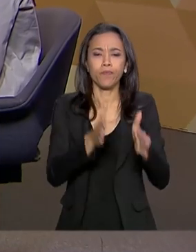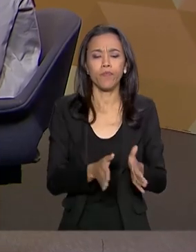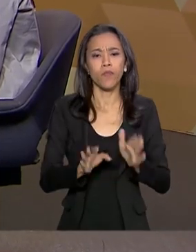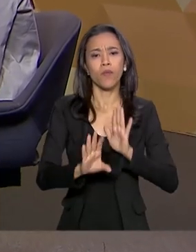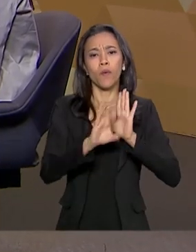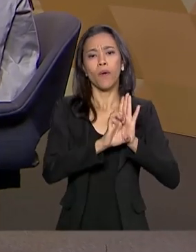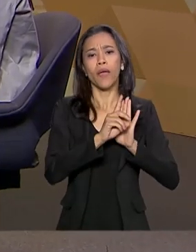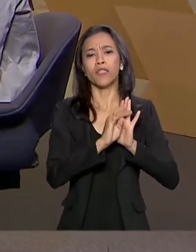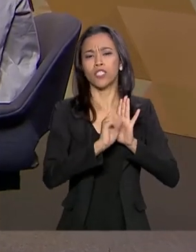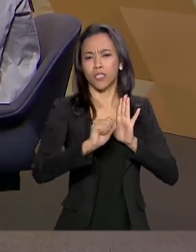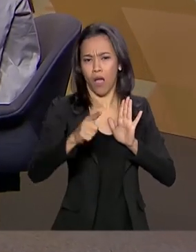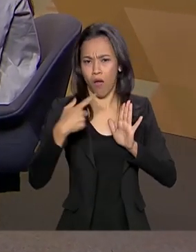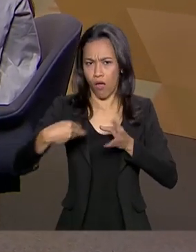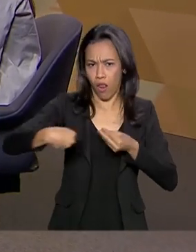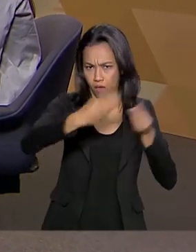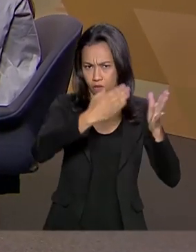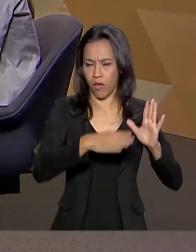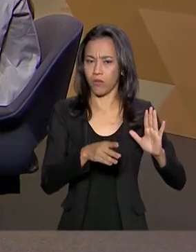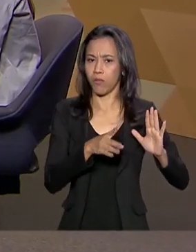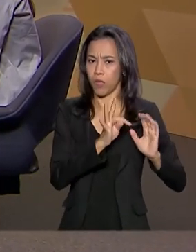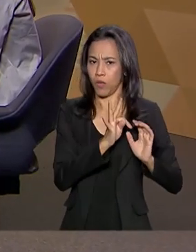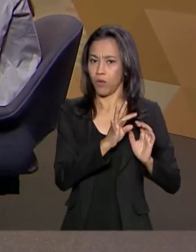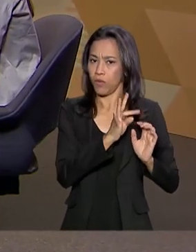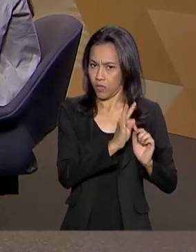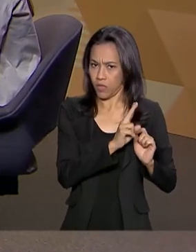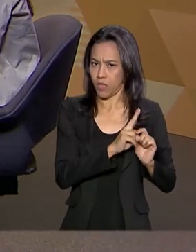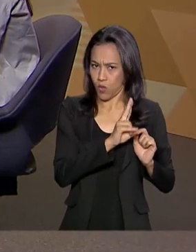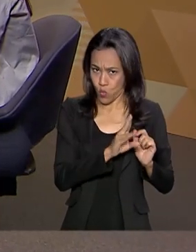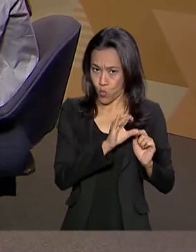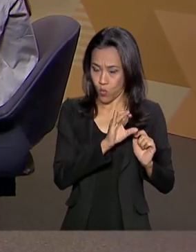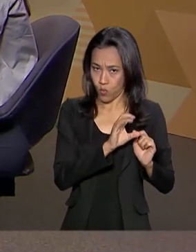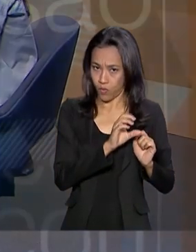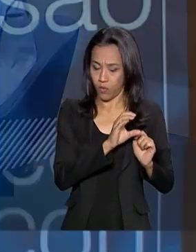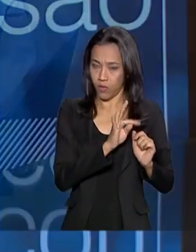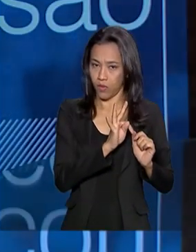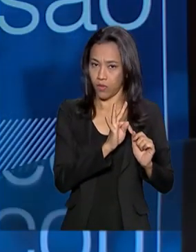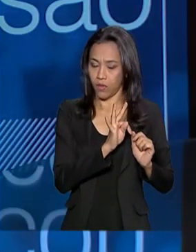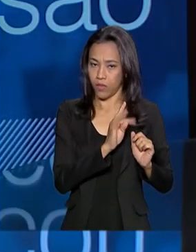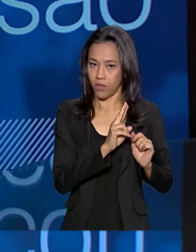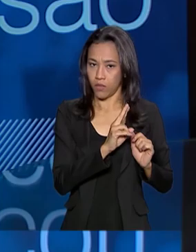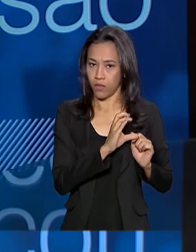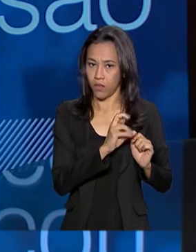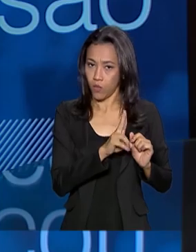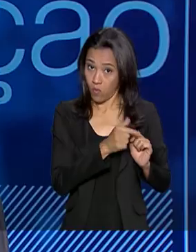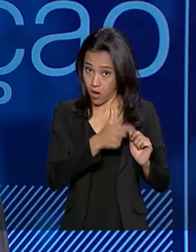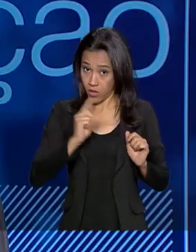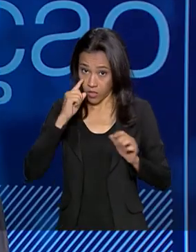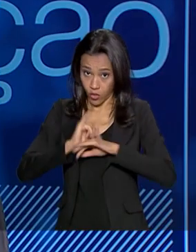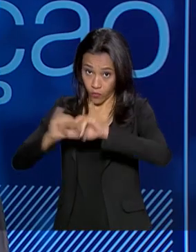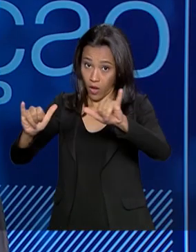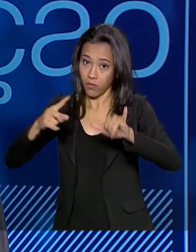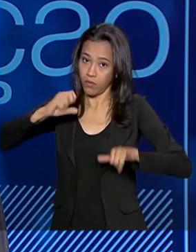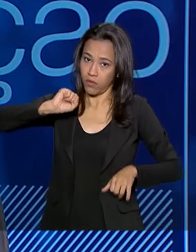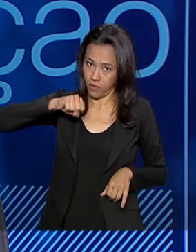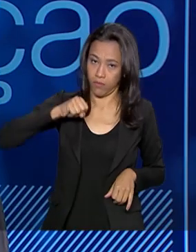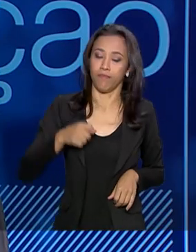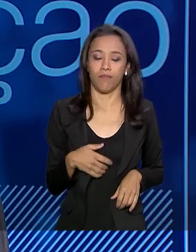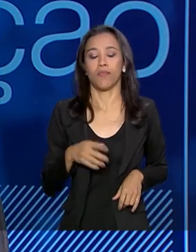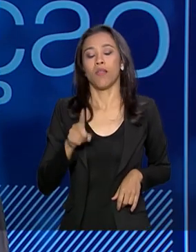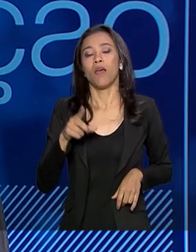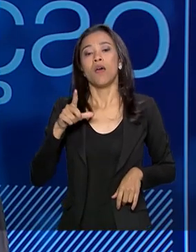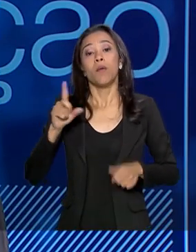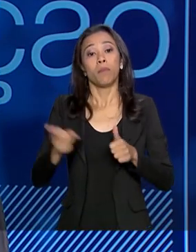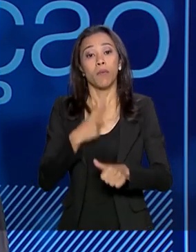é submetido ao Tribunal de Contas da União antes de ser publicado publicamente? Isso, tem uma etapa importante. A gente faz